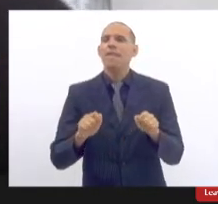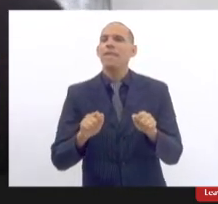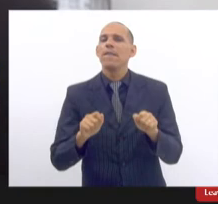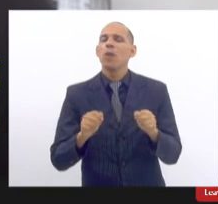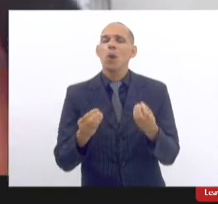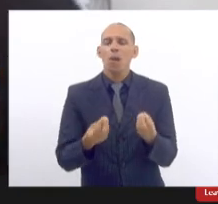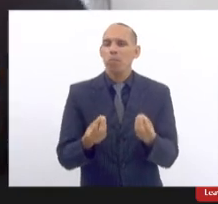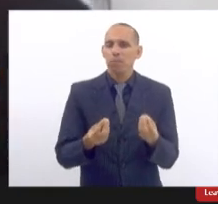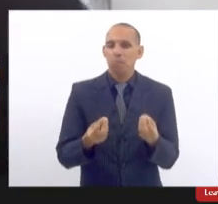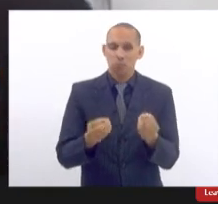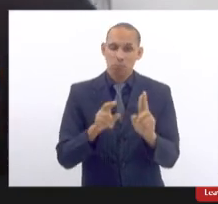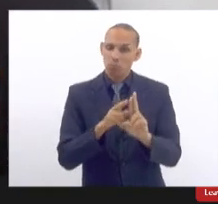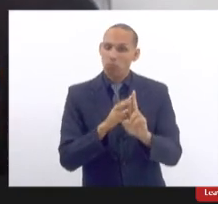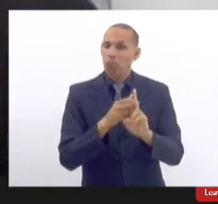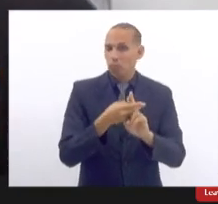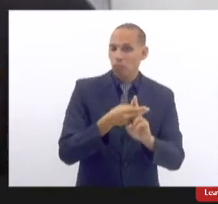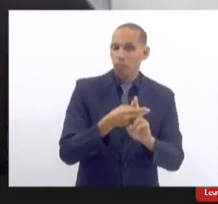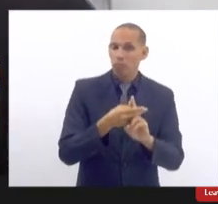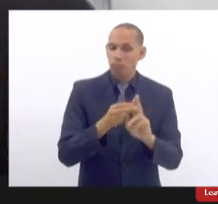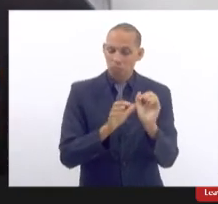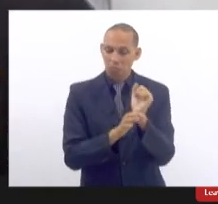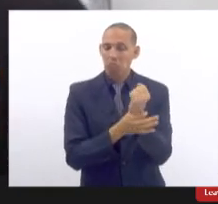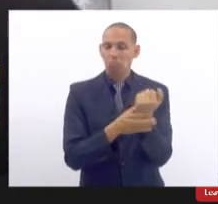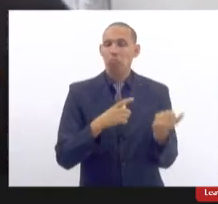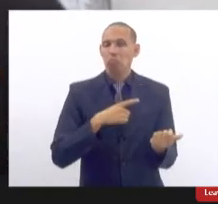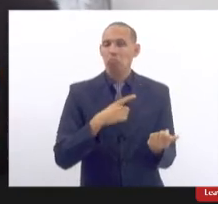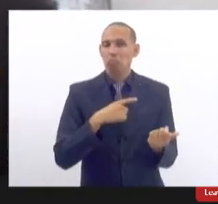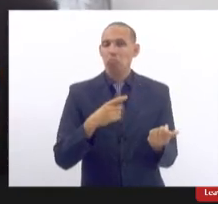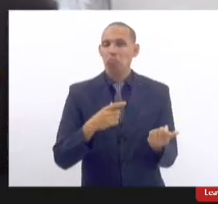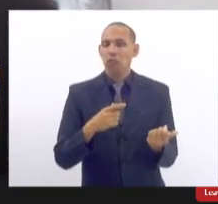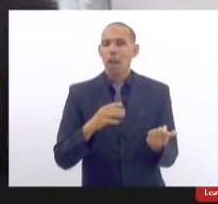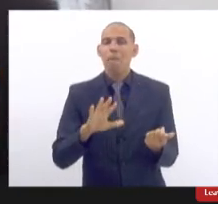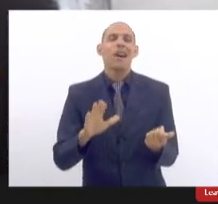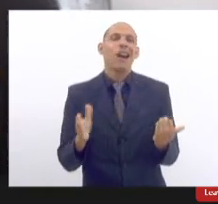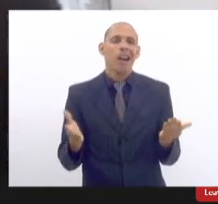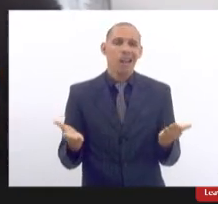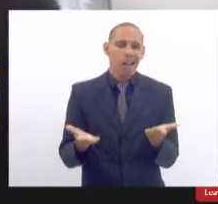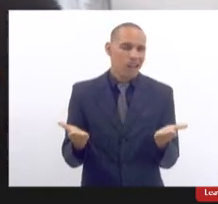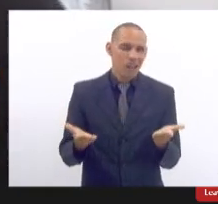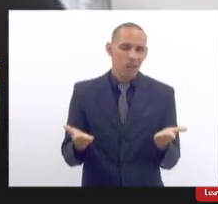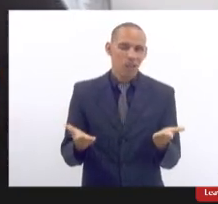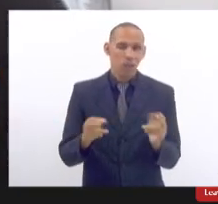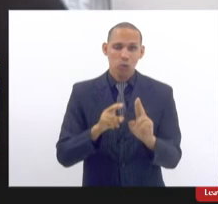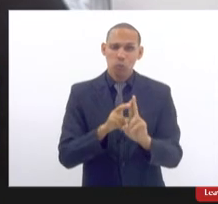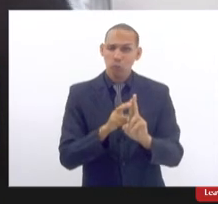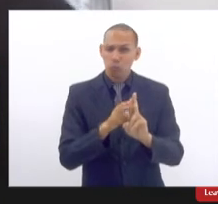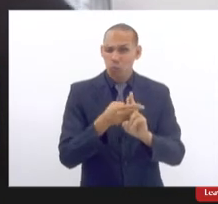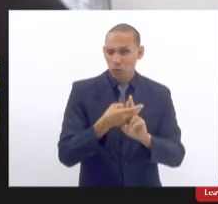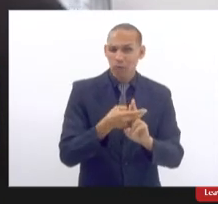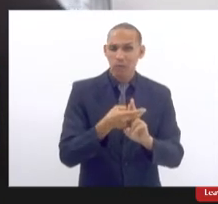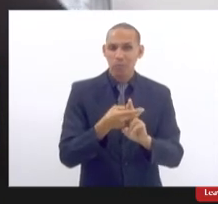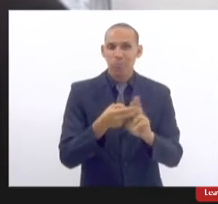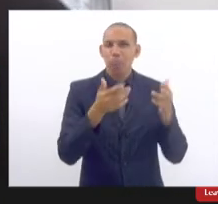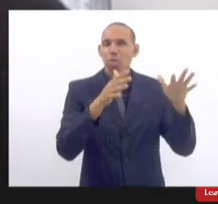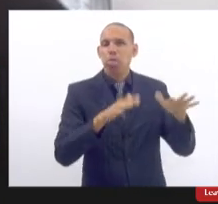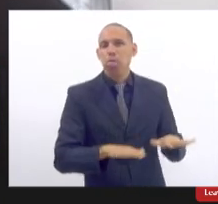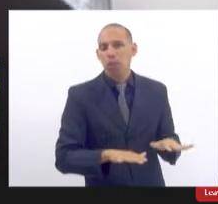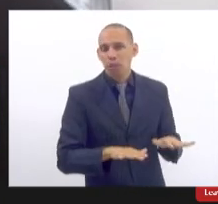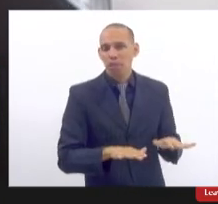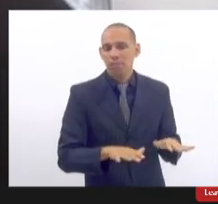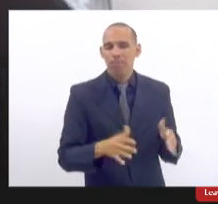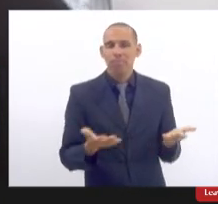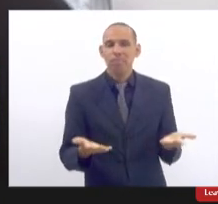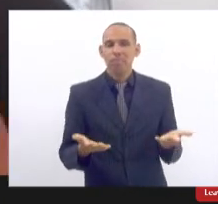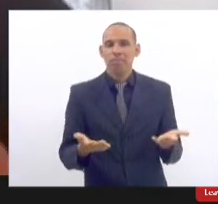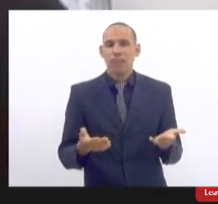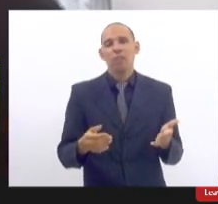ao SUS porque o SUS inclusive garante o explante só que nesse momento o SUS está sendo desmontado e há